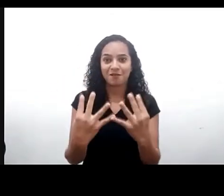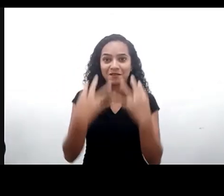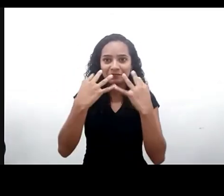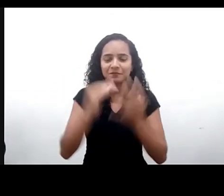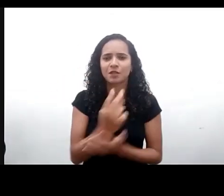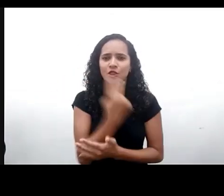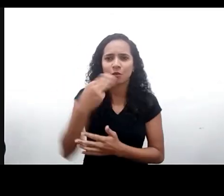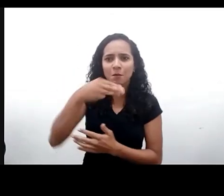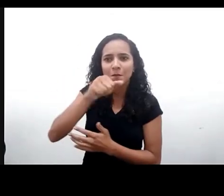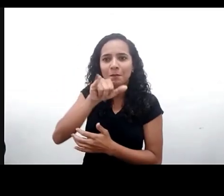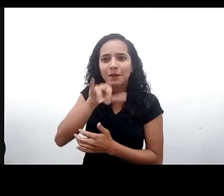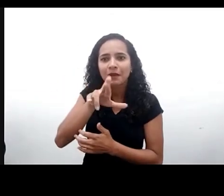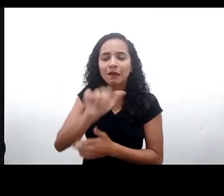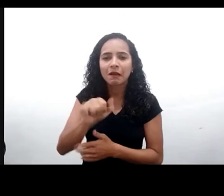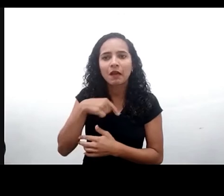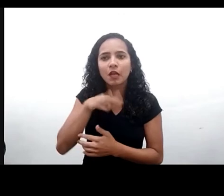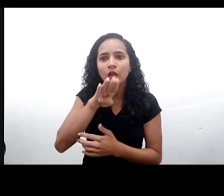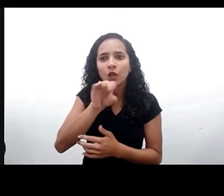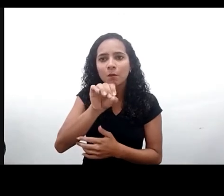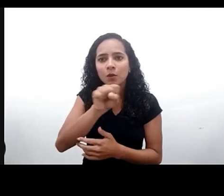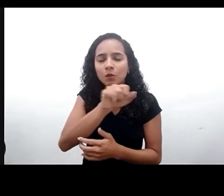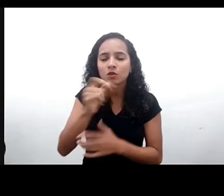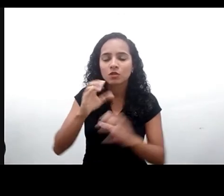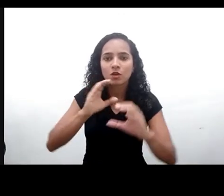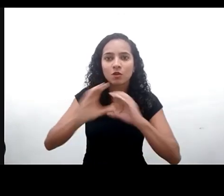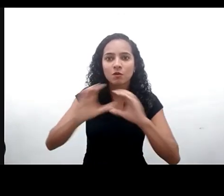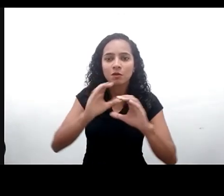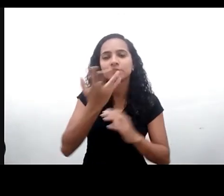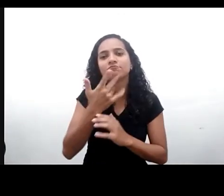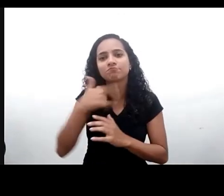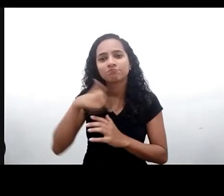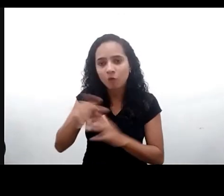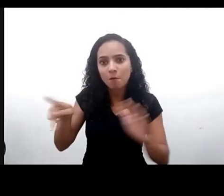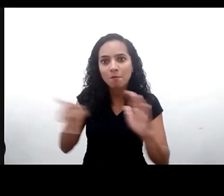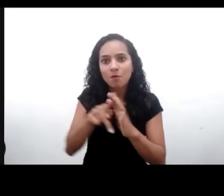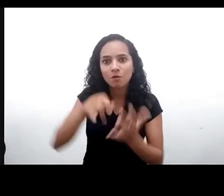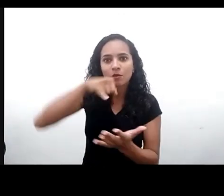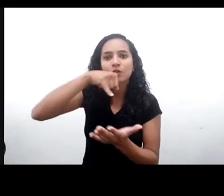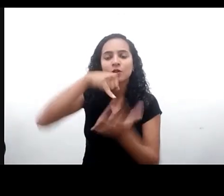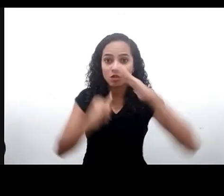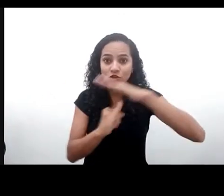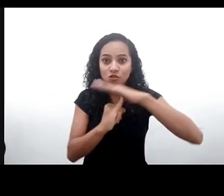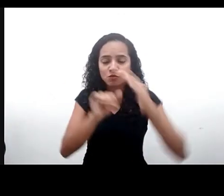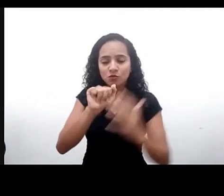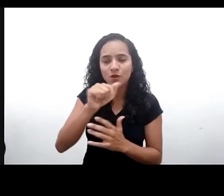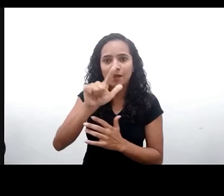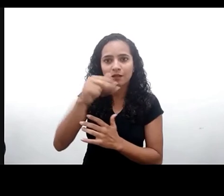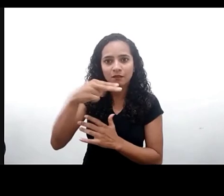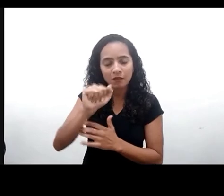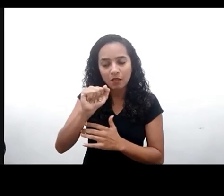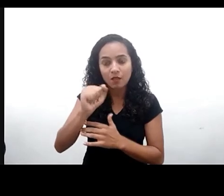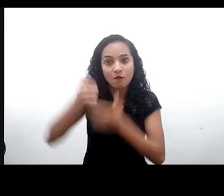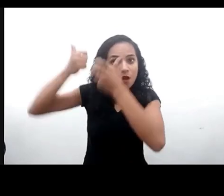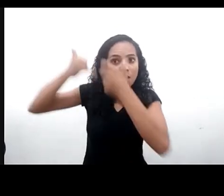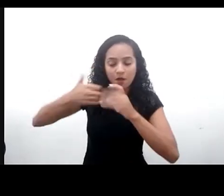Maíra Bosi, eu sou comunicadora do programa Criança e Consumo do Instituto Alana e antes de começar eu vou fazer a minha autodescrição. Eu sou uma